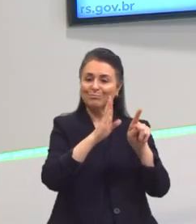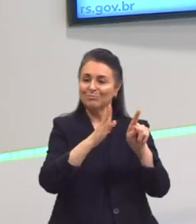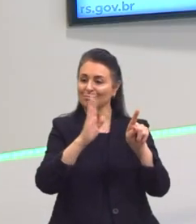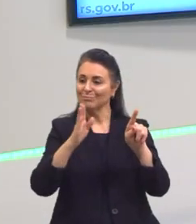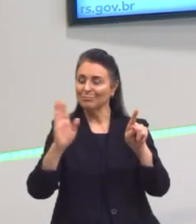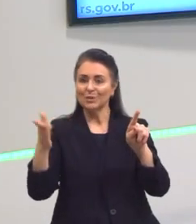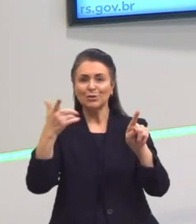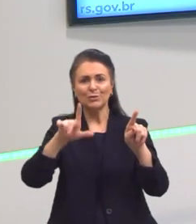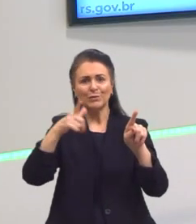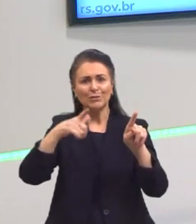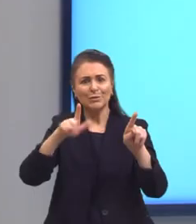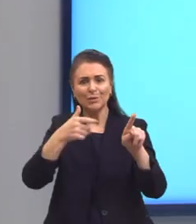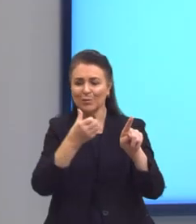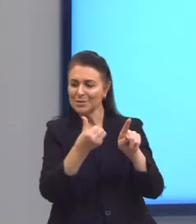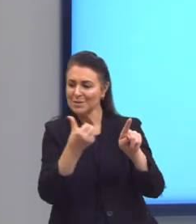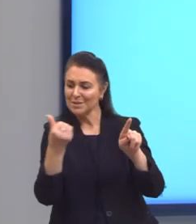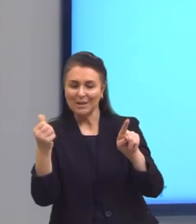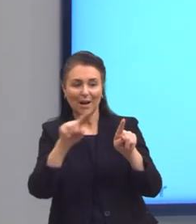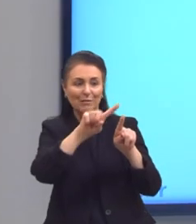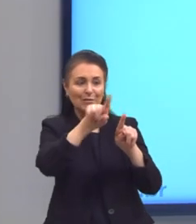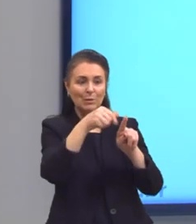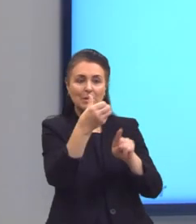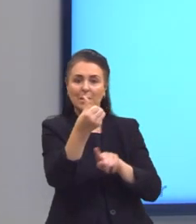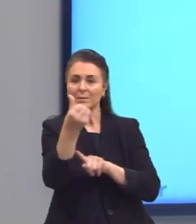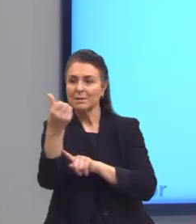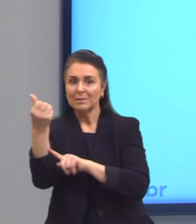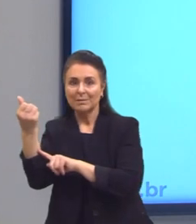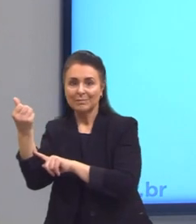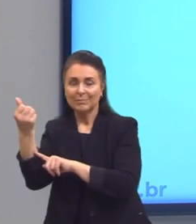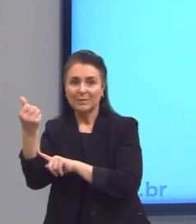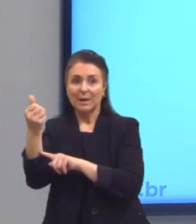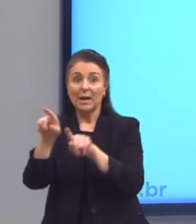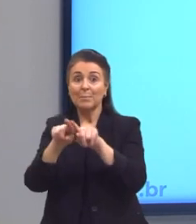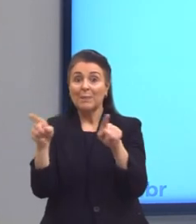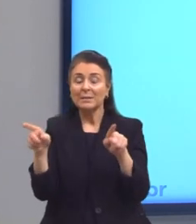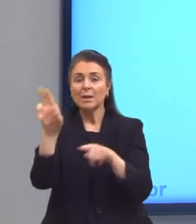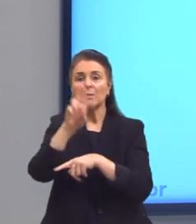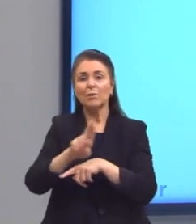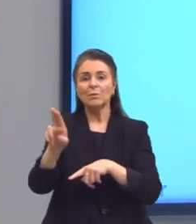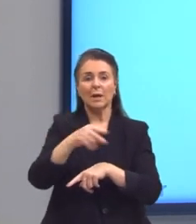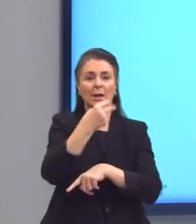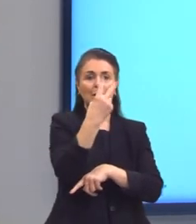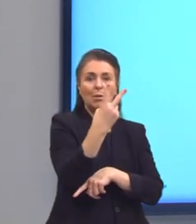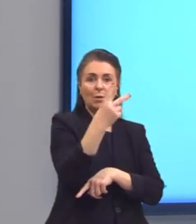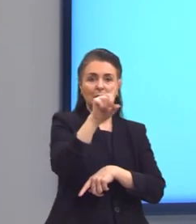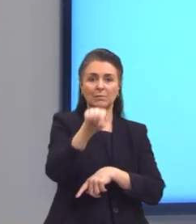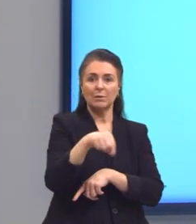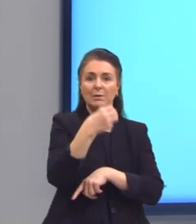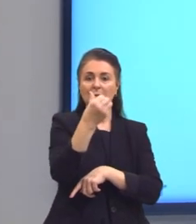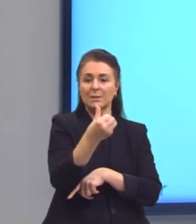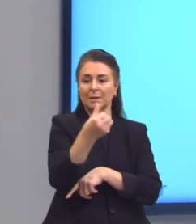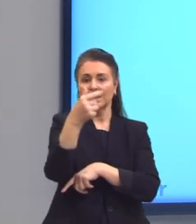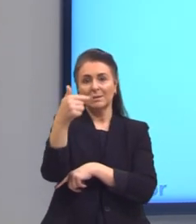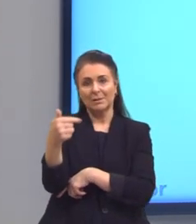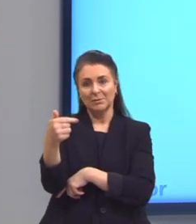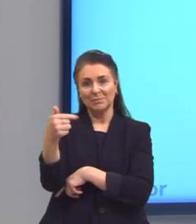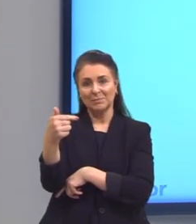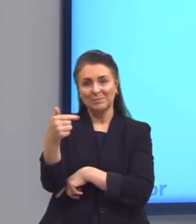repetindo o 6 depois da vírgula, tá? Mas aí eu arredondei aqui para 2,67.